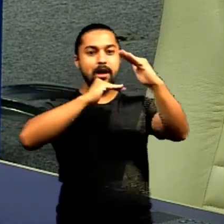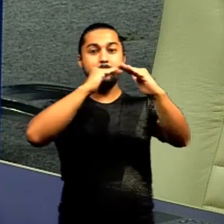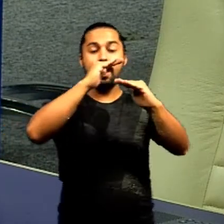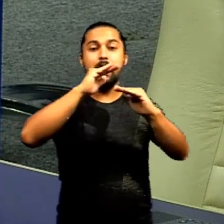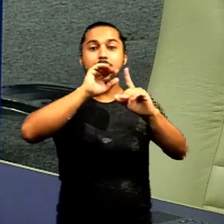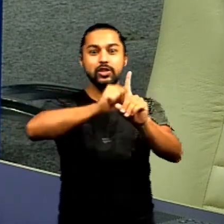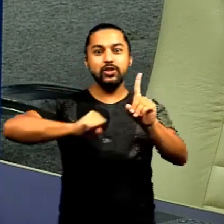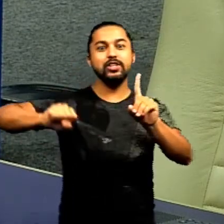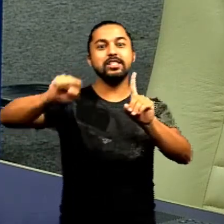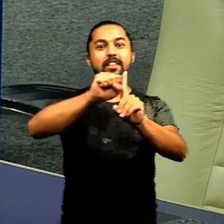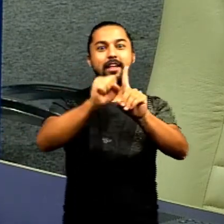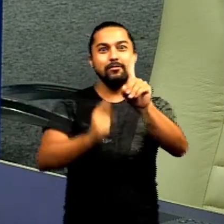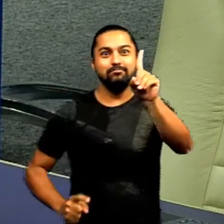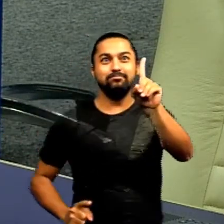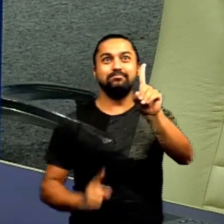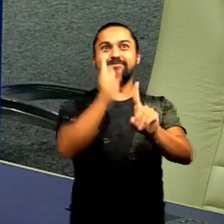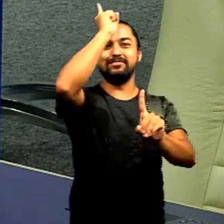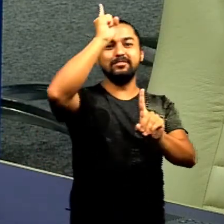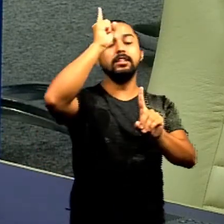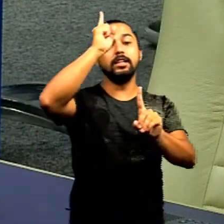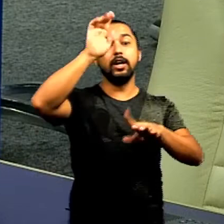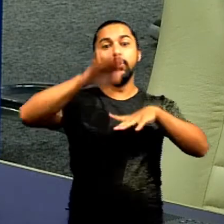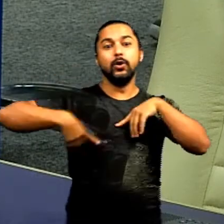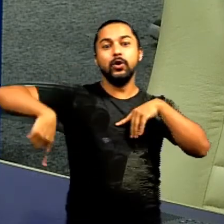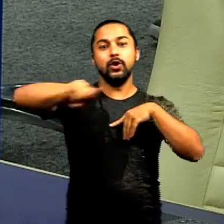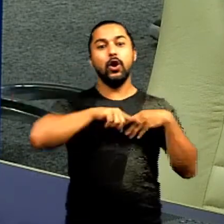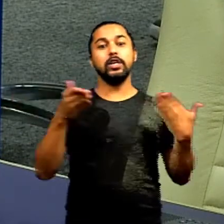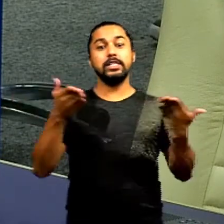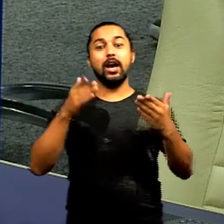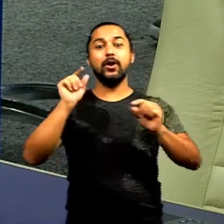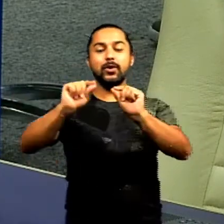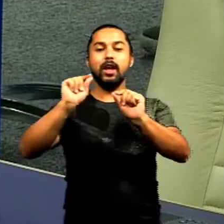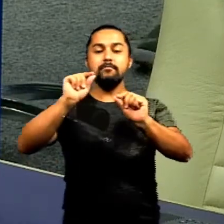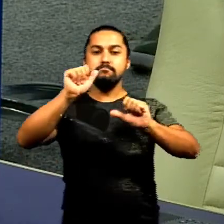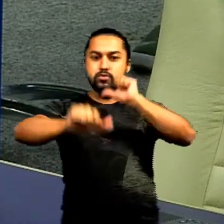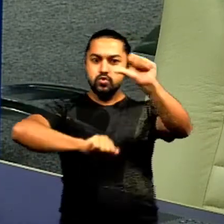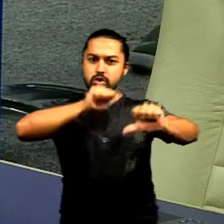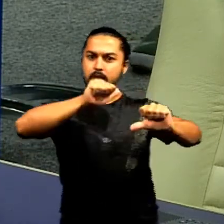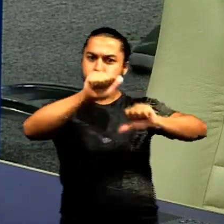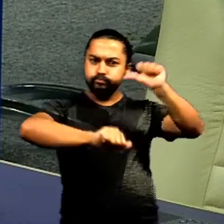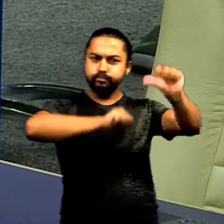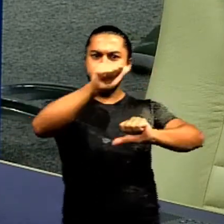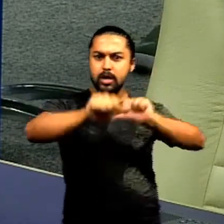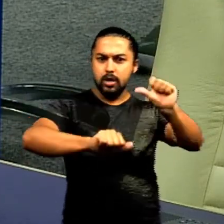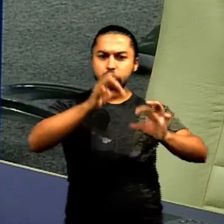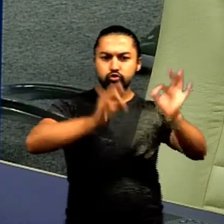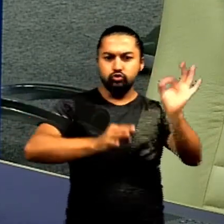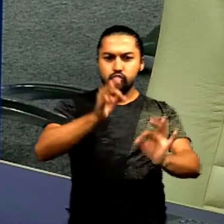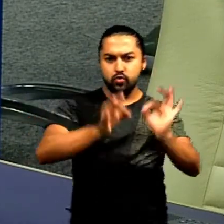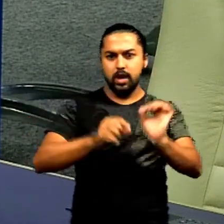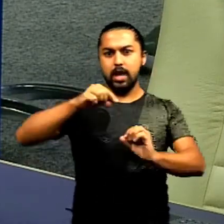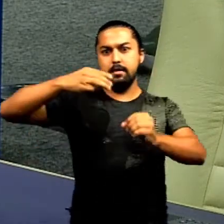sociedade anda de elevador então o que nós estamos fazendo aqui é atualizando o nosso ordenamento jurídico municipal vereador Milton